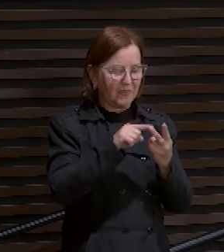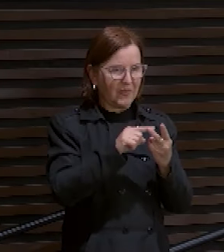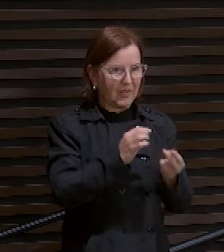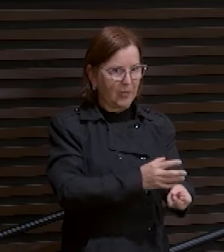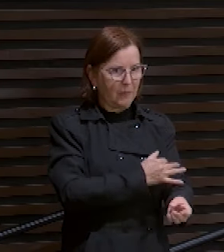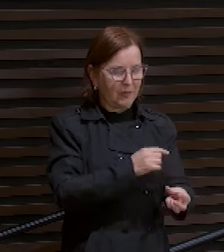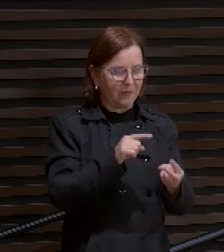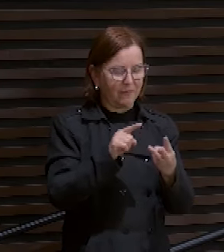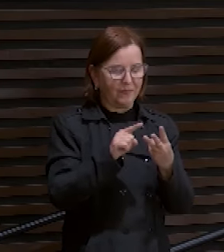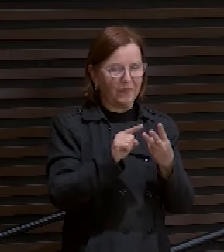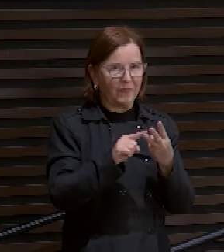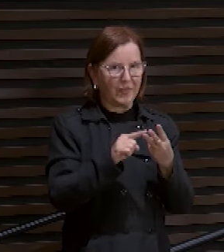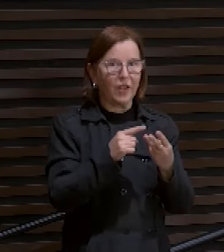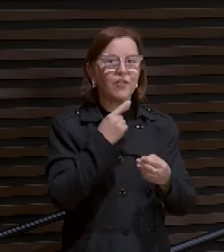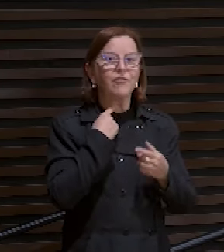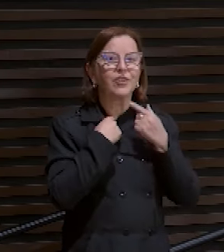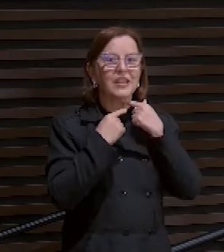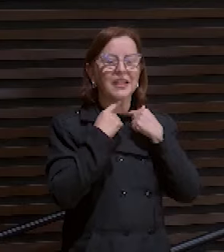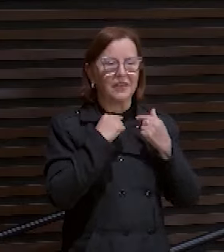Agora.